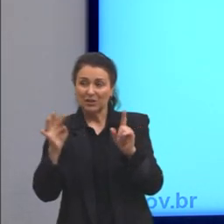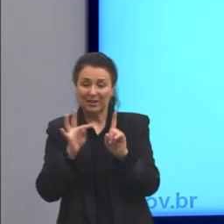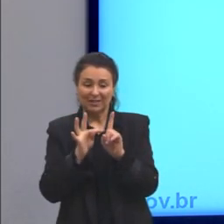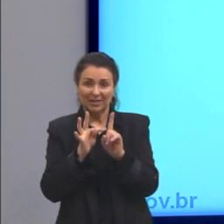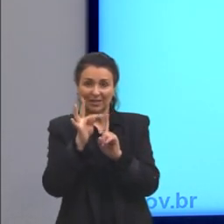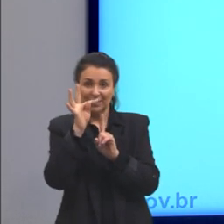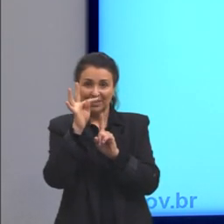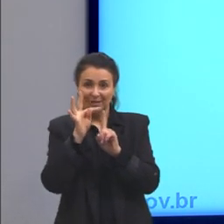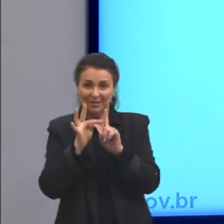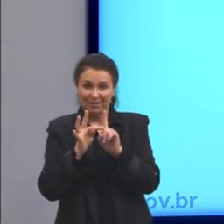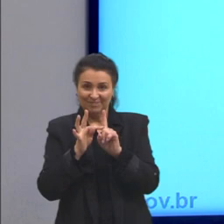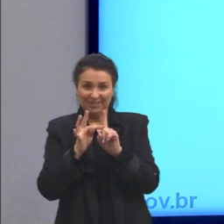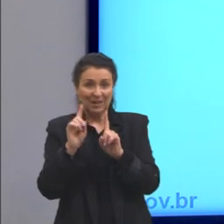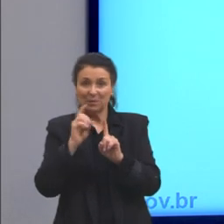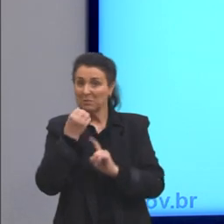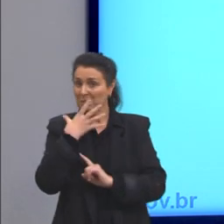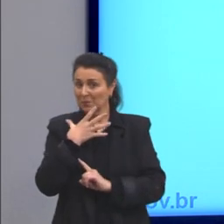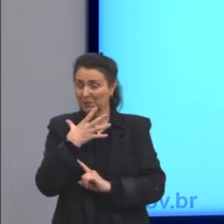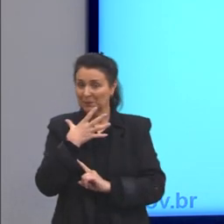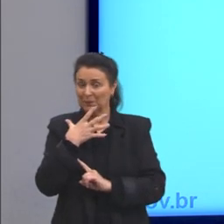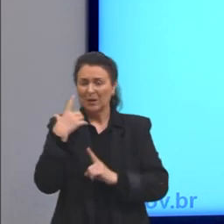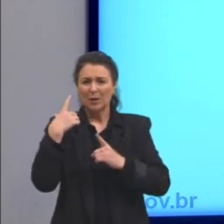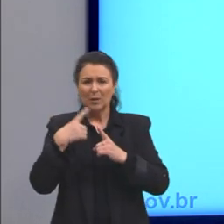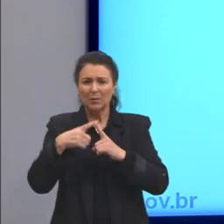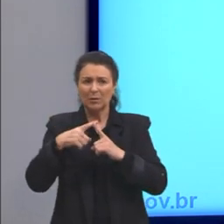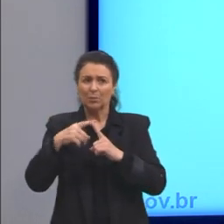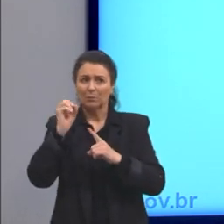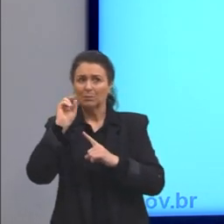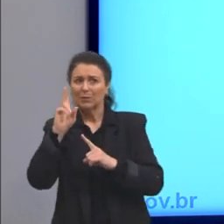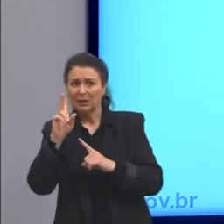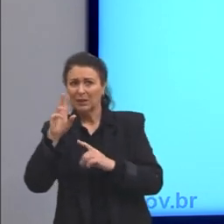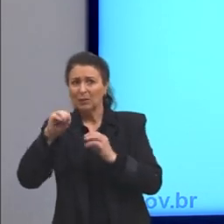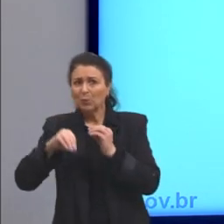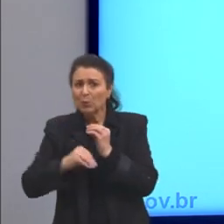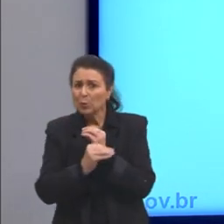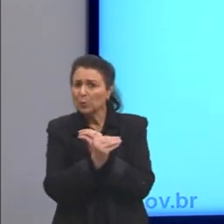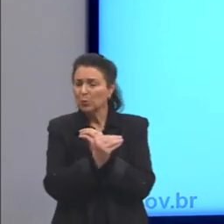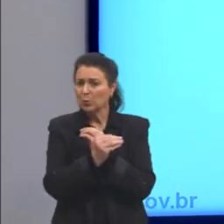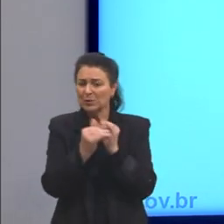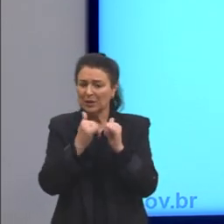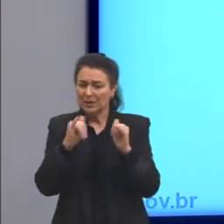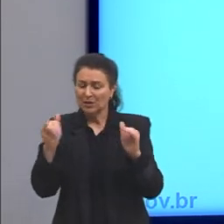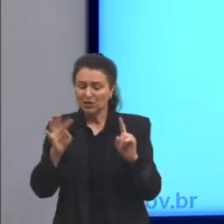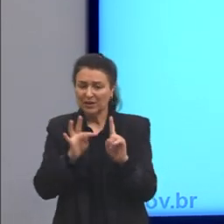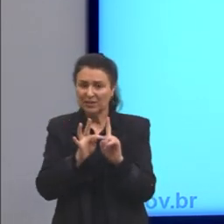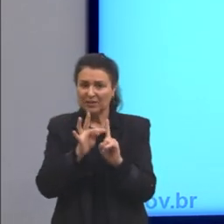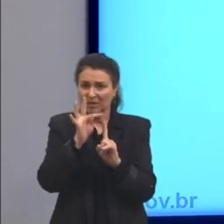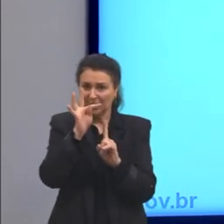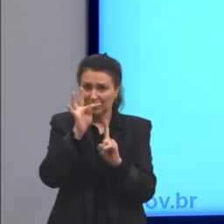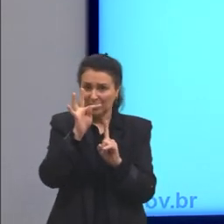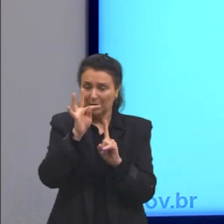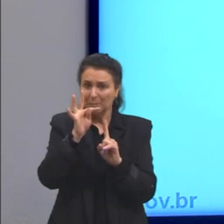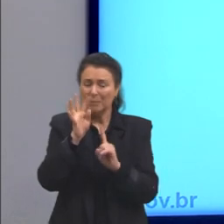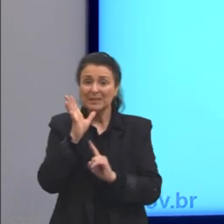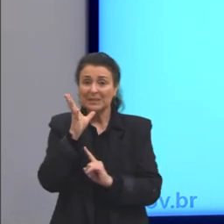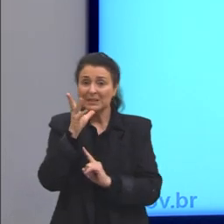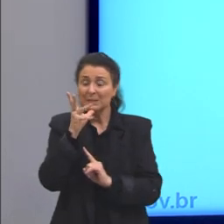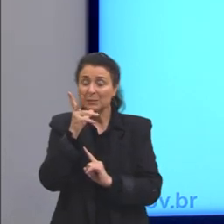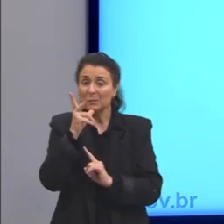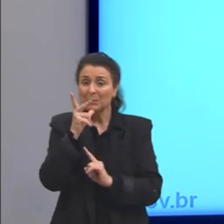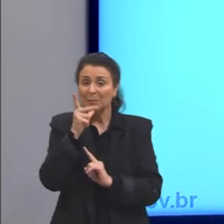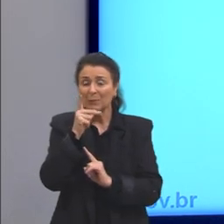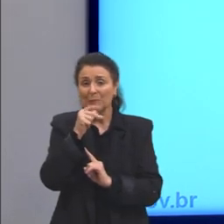ela é mau condutor. Por que? Ela conduz energia térmica, sim. Só que ela demora, digamos, muito tempo para